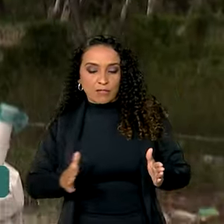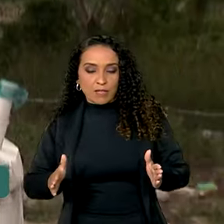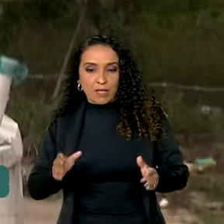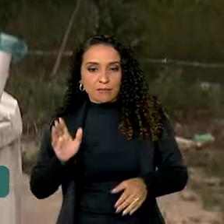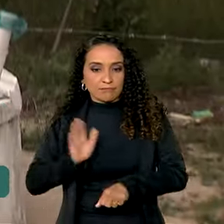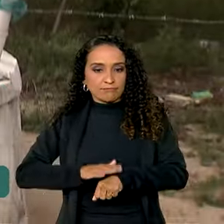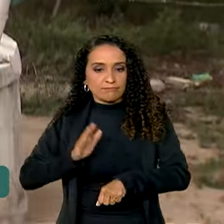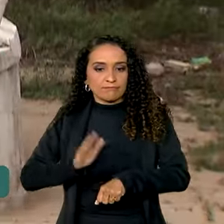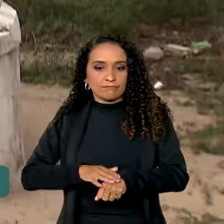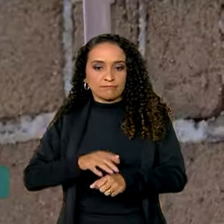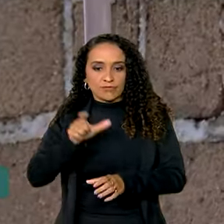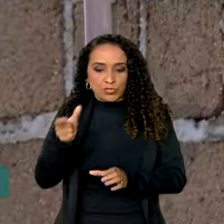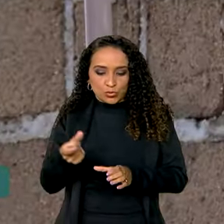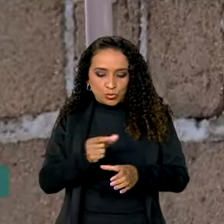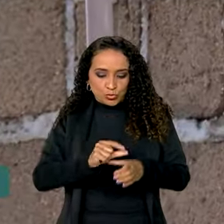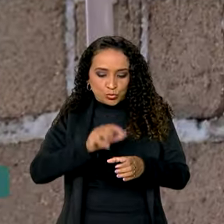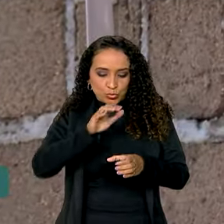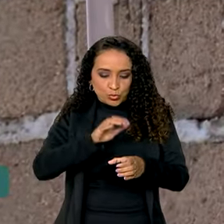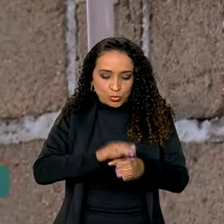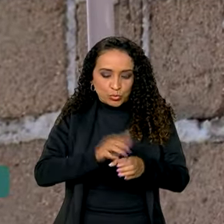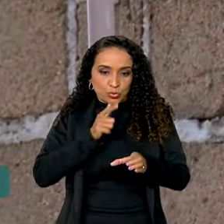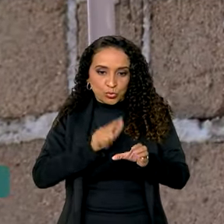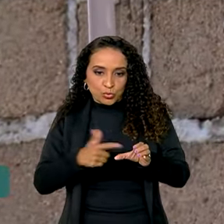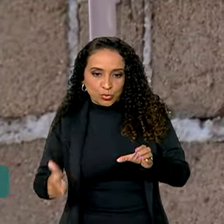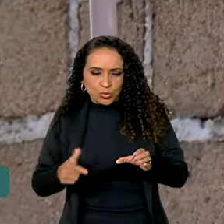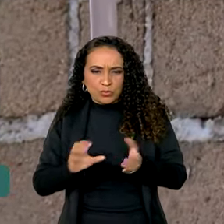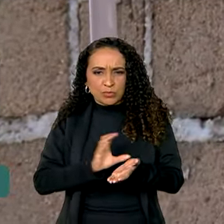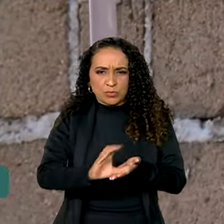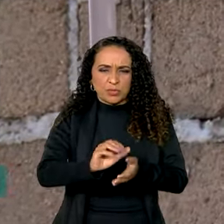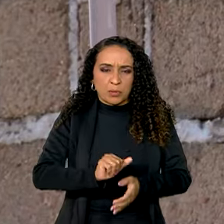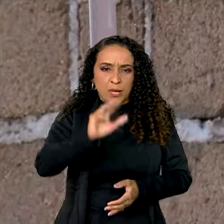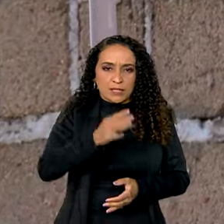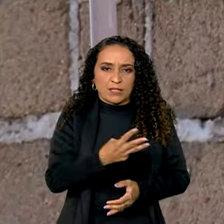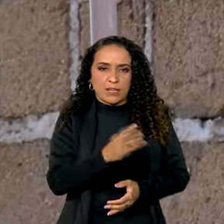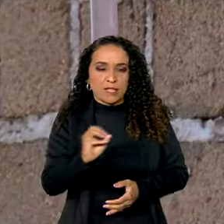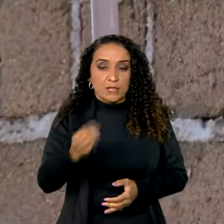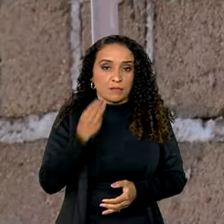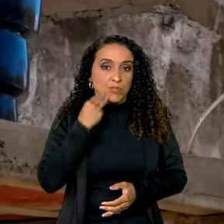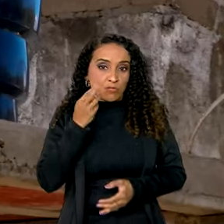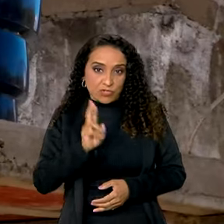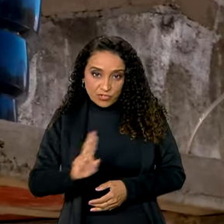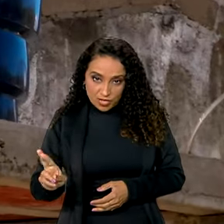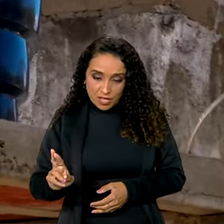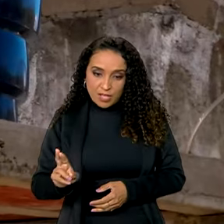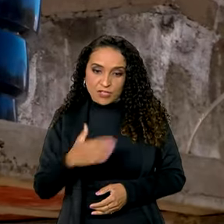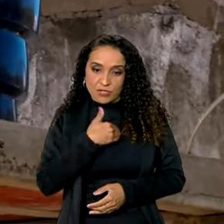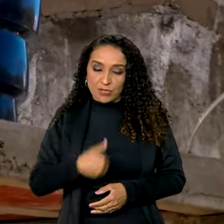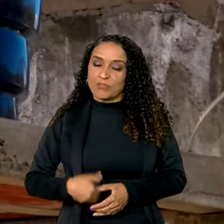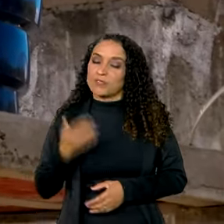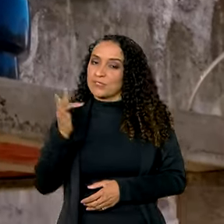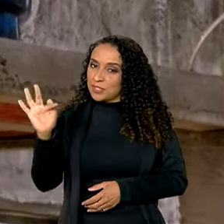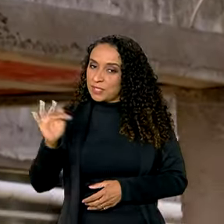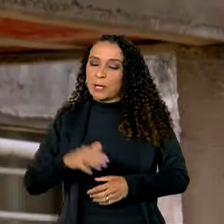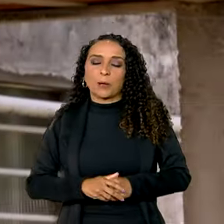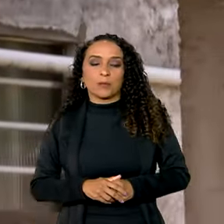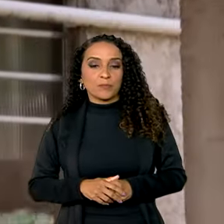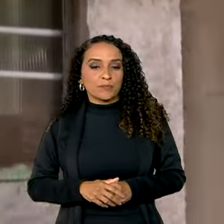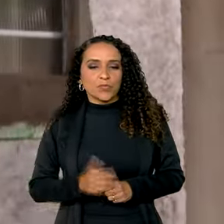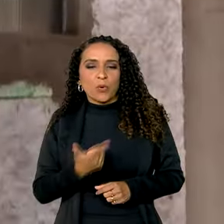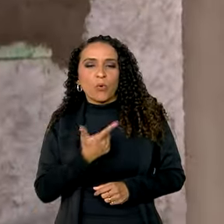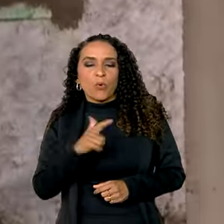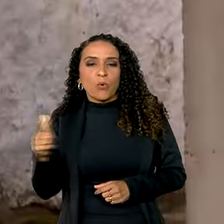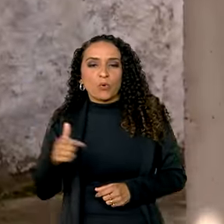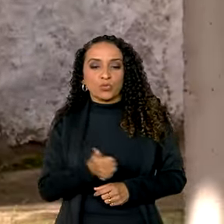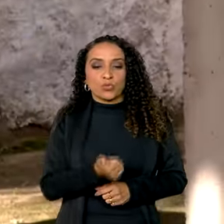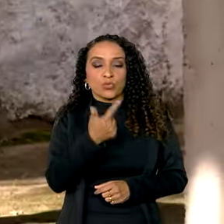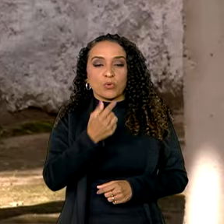execução das cisternas, o investimento é de mais de 300 milhões de reais do governo federal e outros